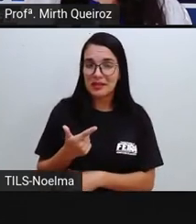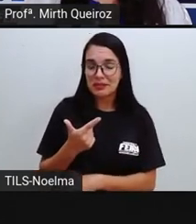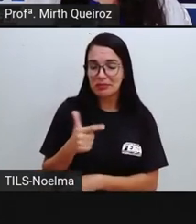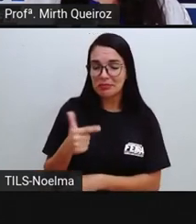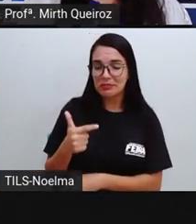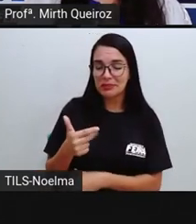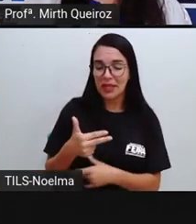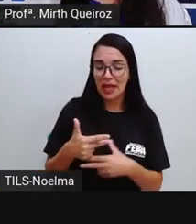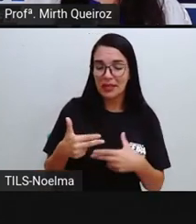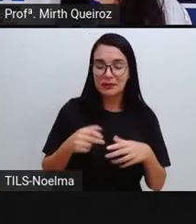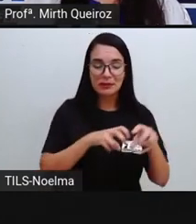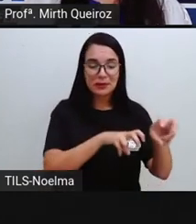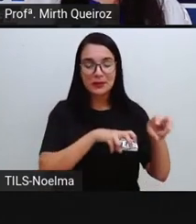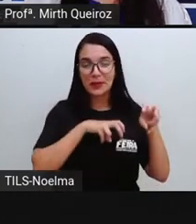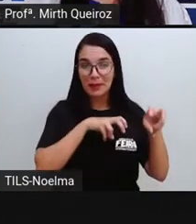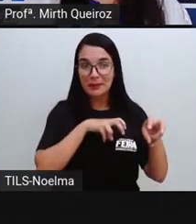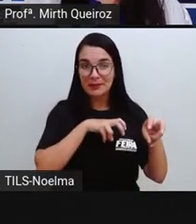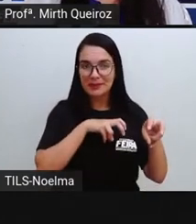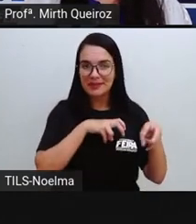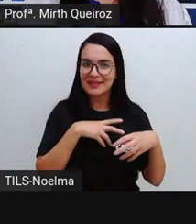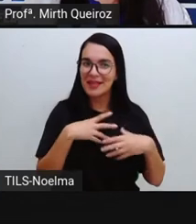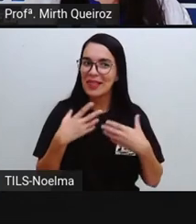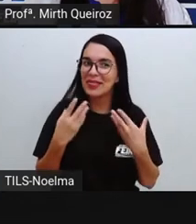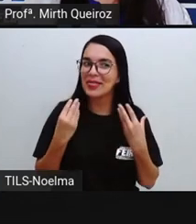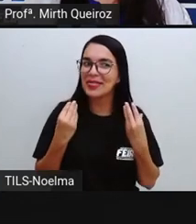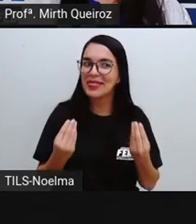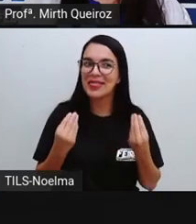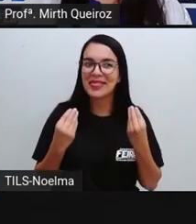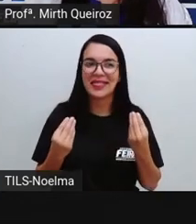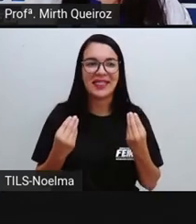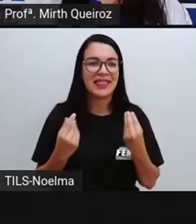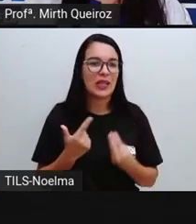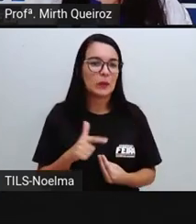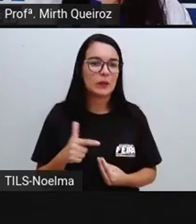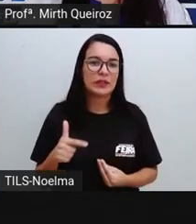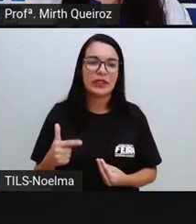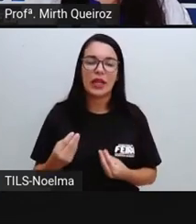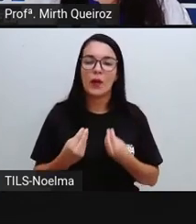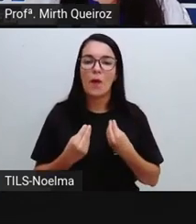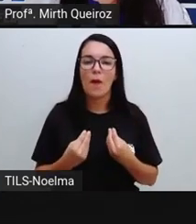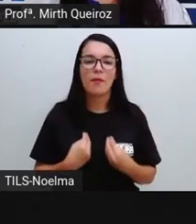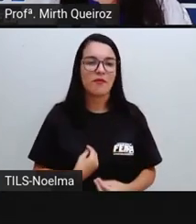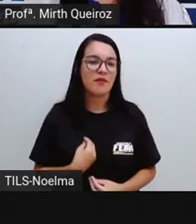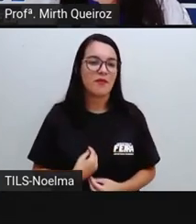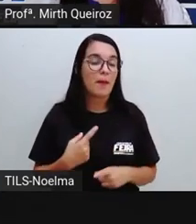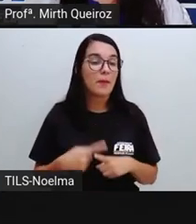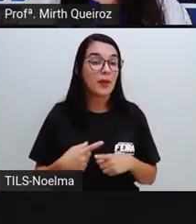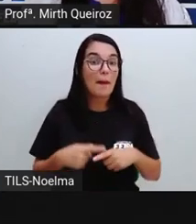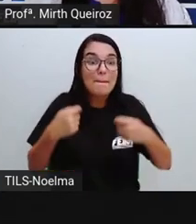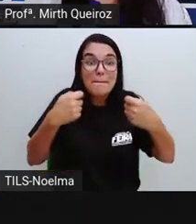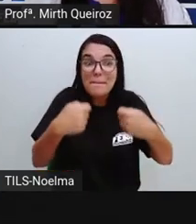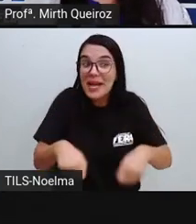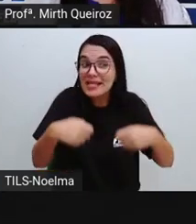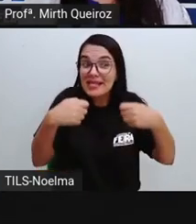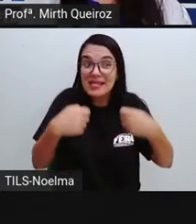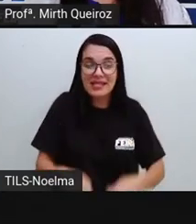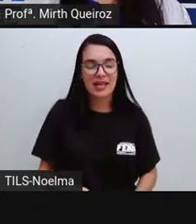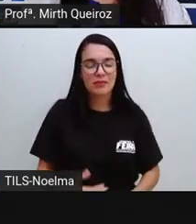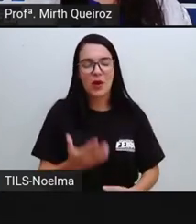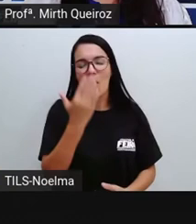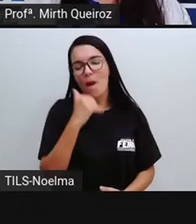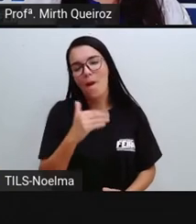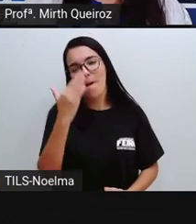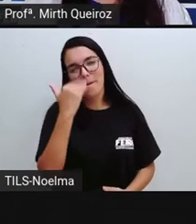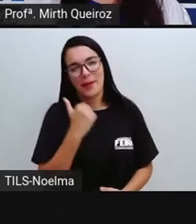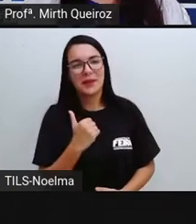Seria praticamente impossível, né? Uma vez que a gente precisa desse produto que muitas vezes são consumidos em modo in natura,